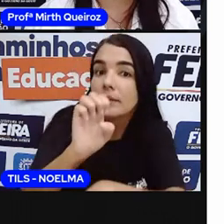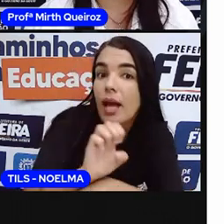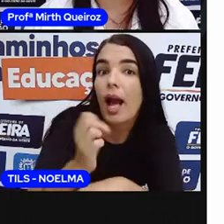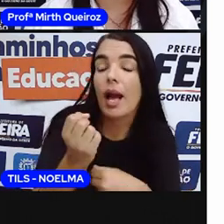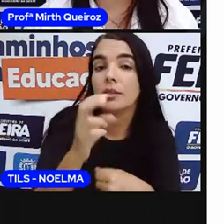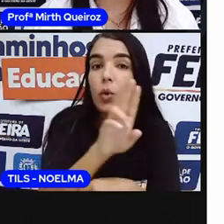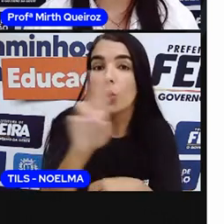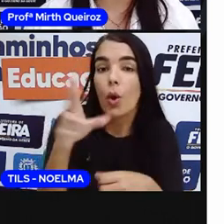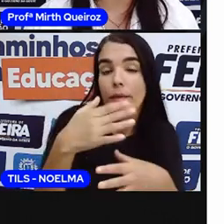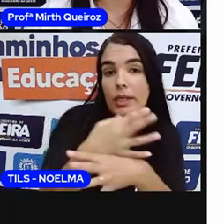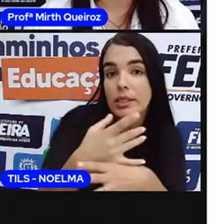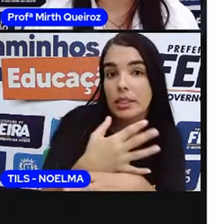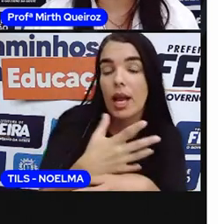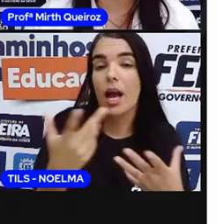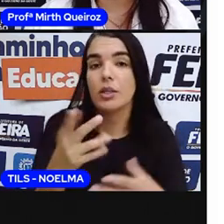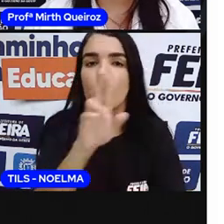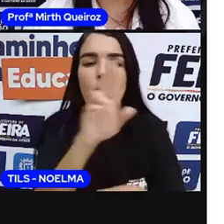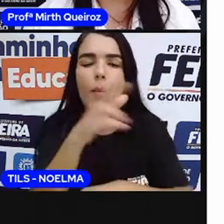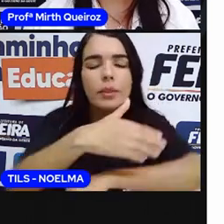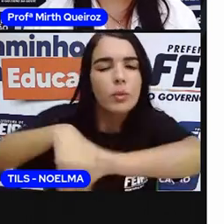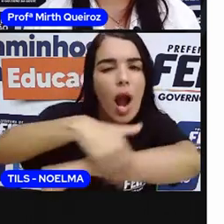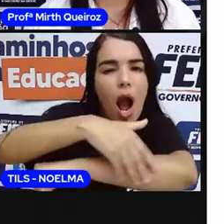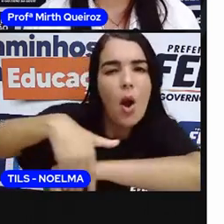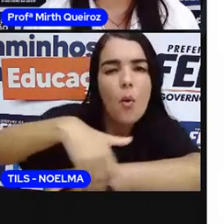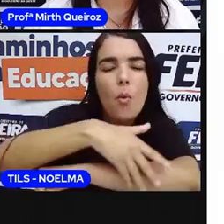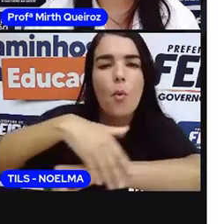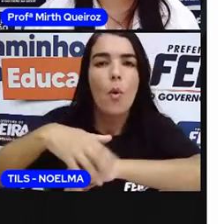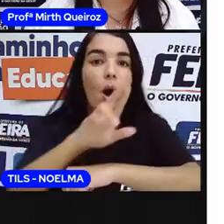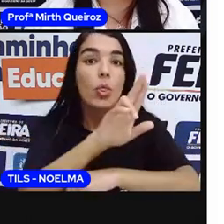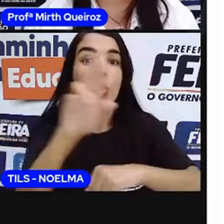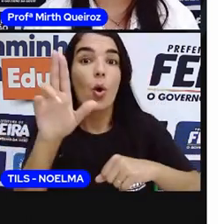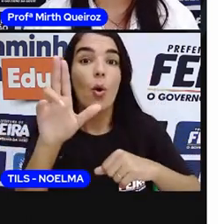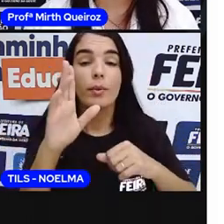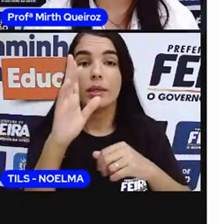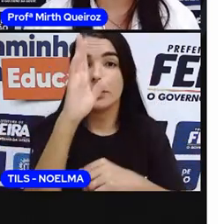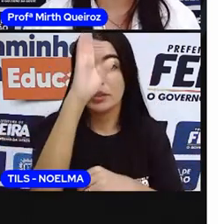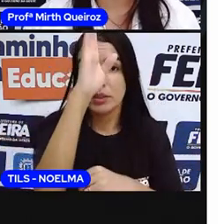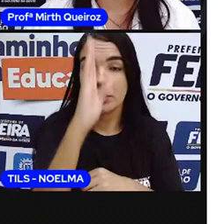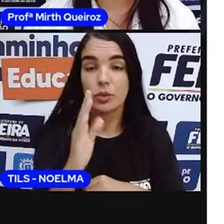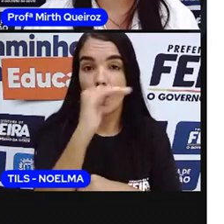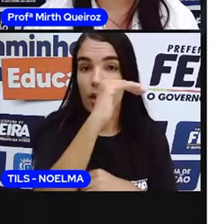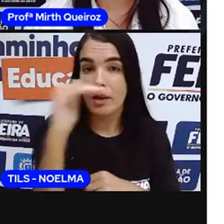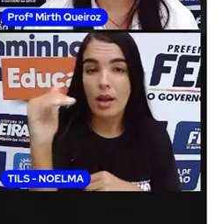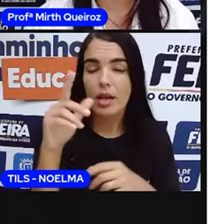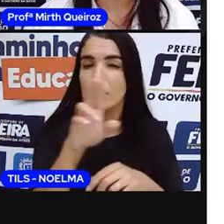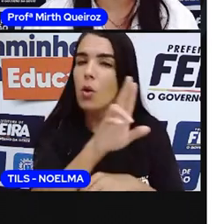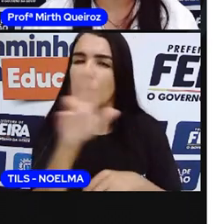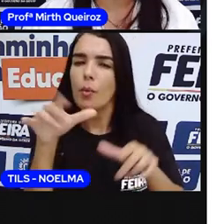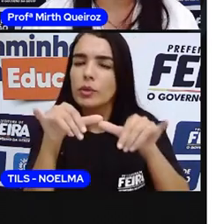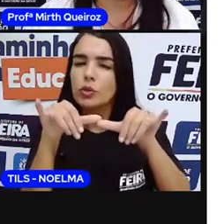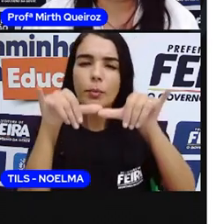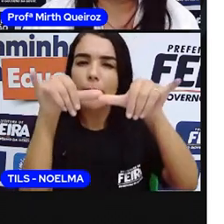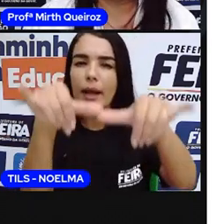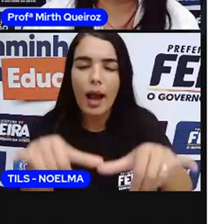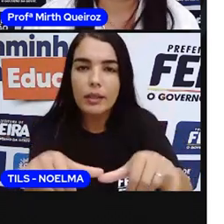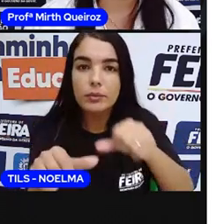nome de uma cidade, o nome de uma rua, o nome de uma igreja, o nome de um supermercado, são os substantivos